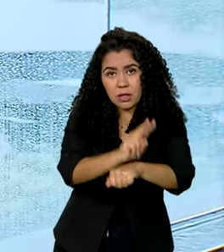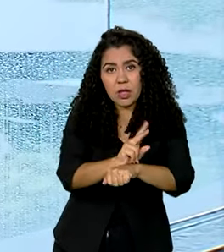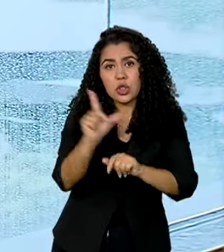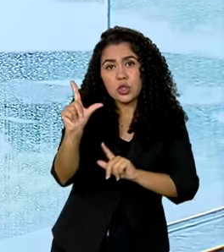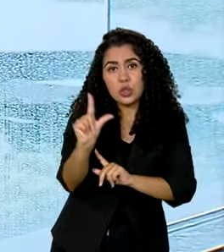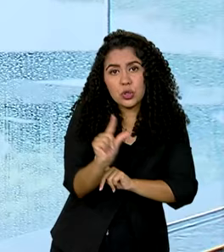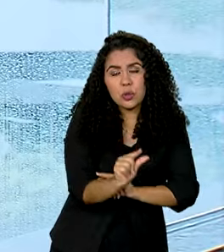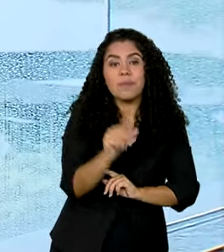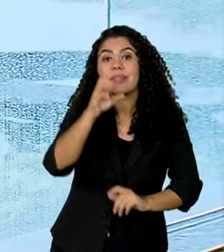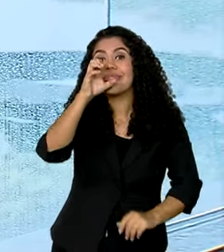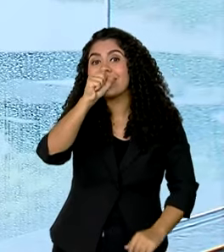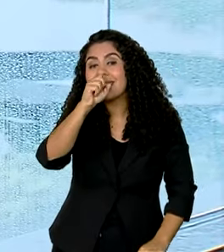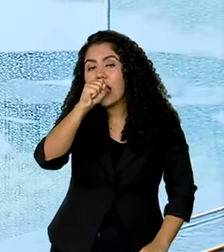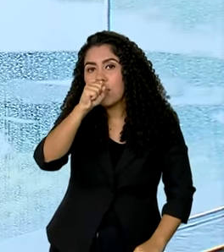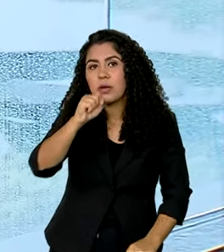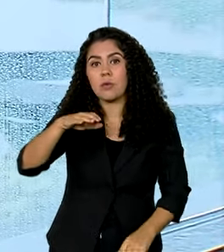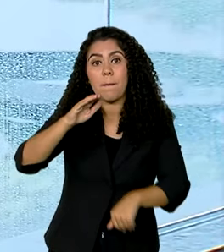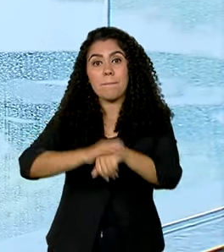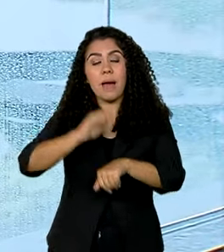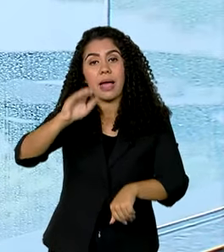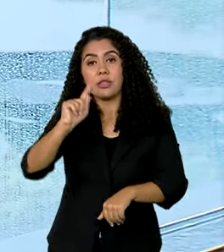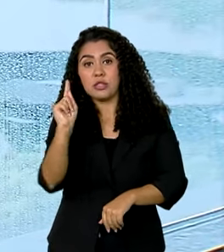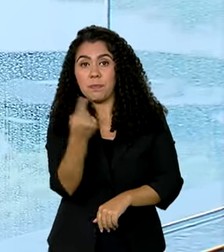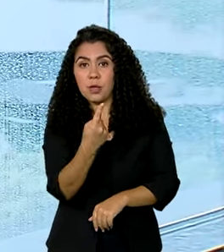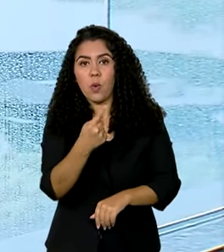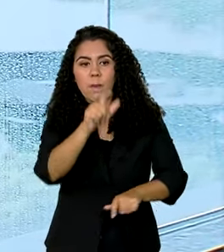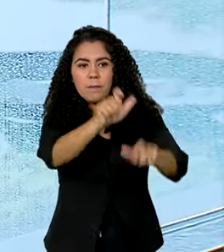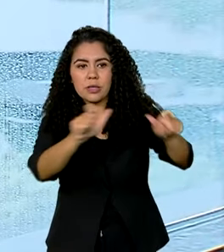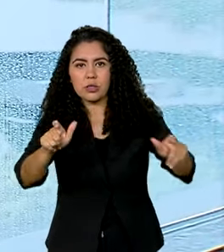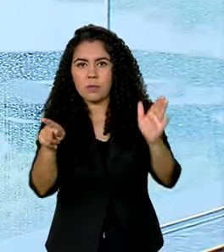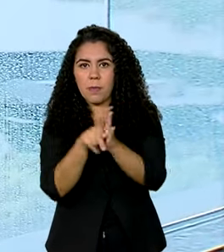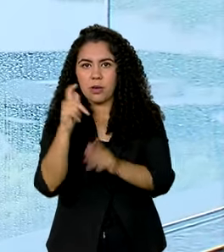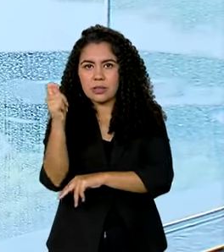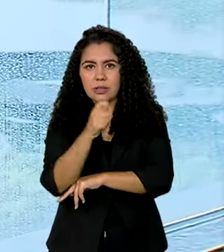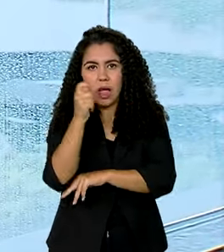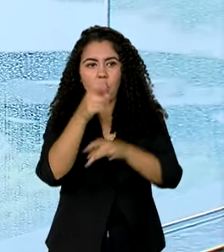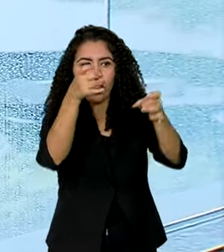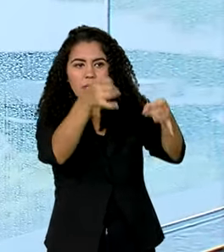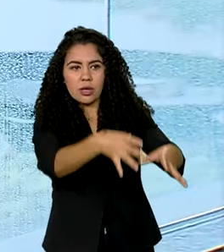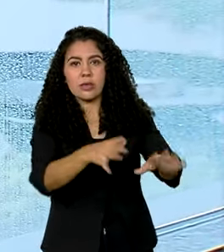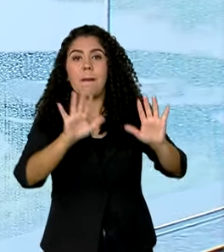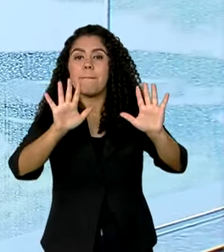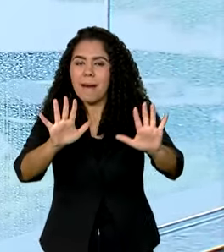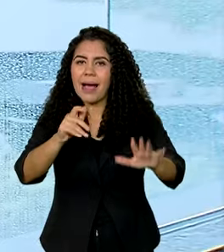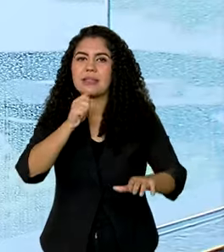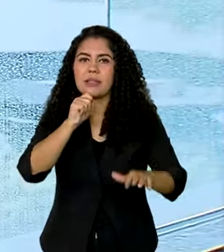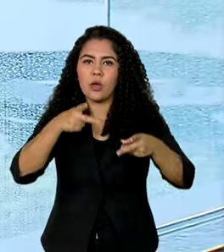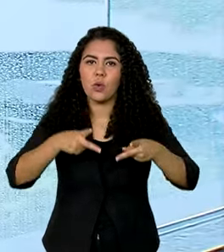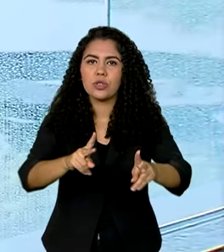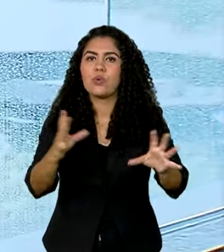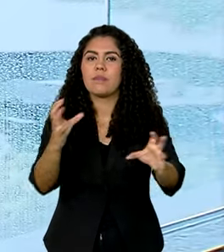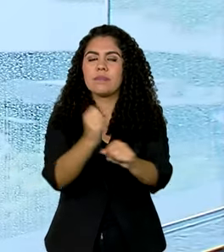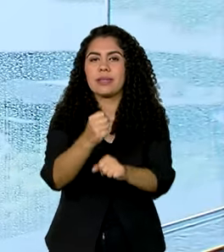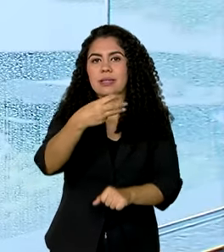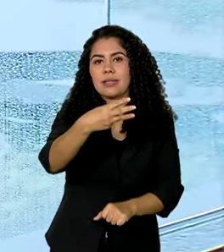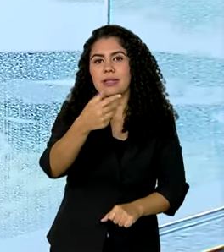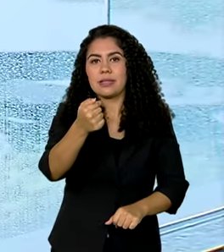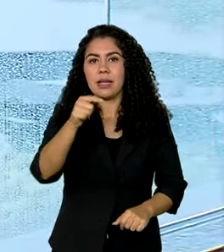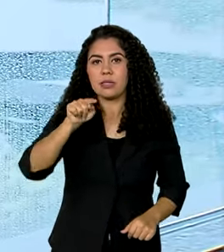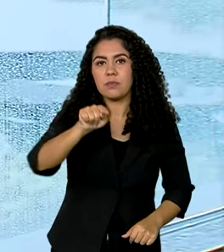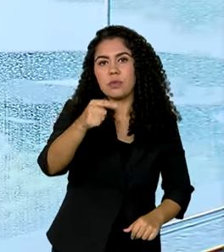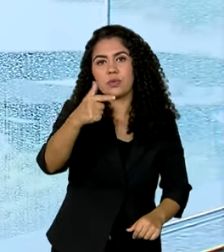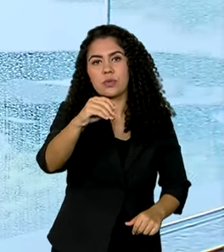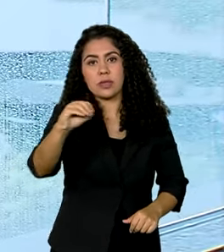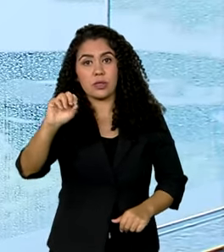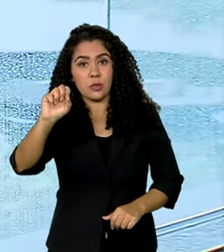mais de mil gaúchos deixaram esses locais. Ainda assim, são 37.328 pessoas